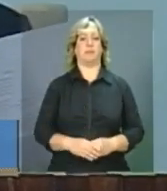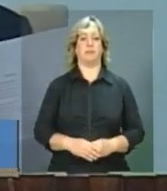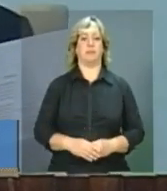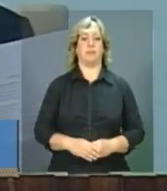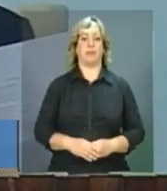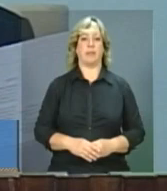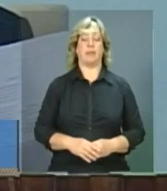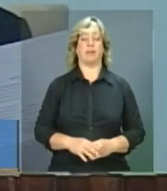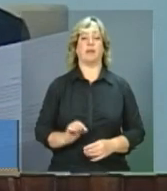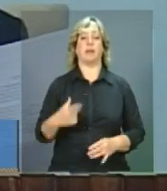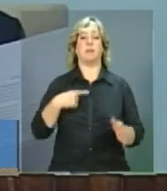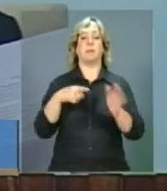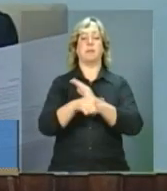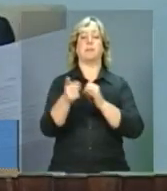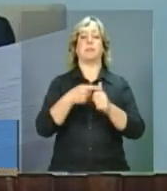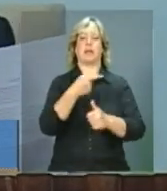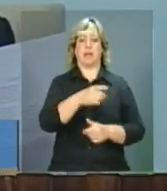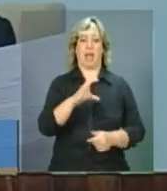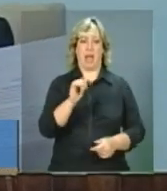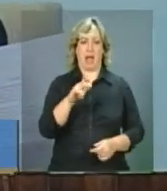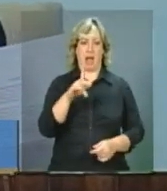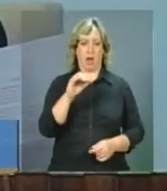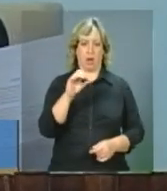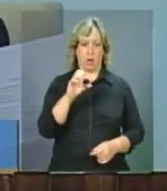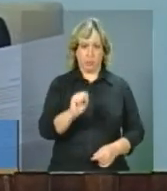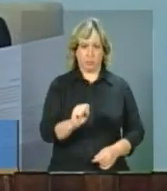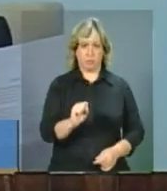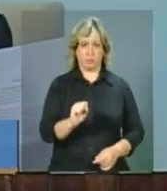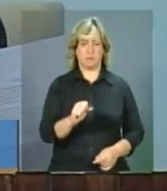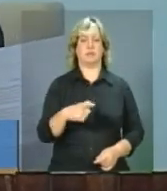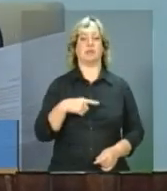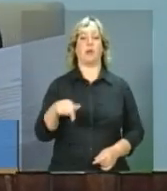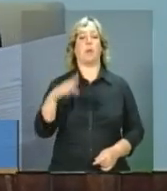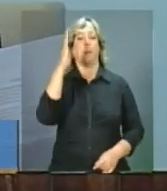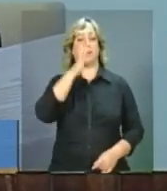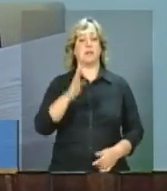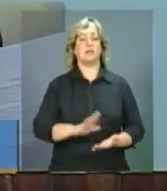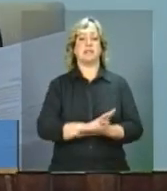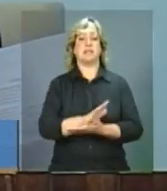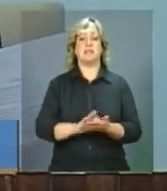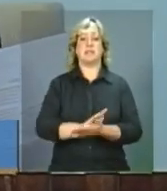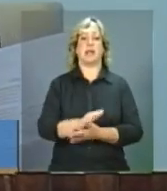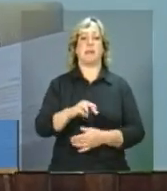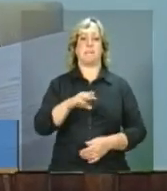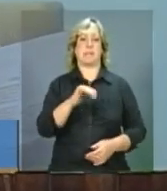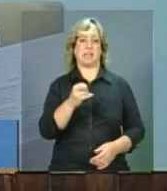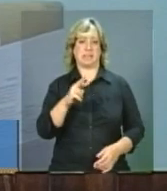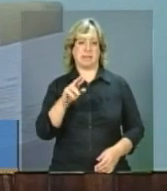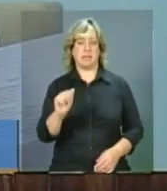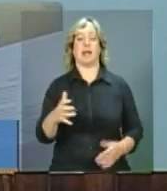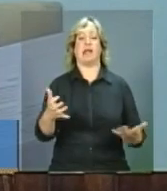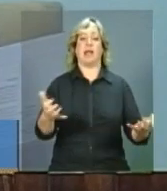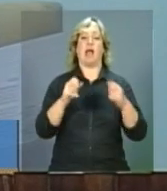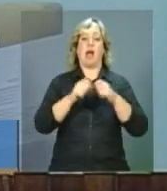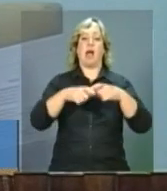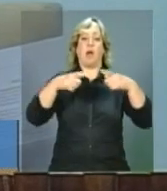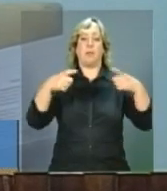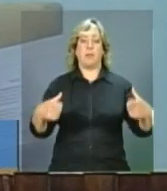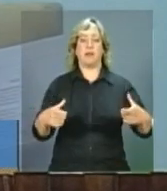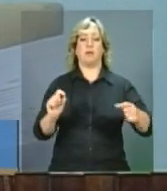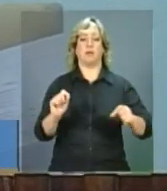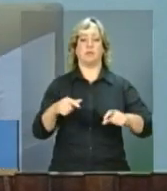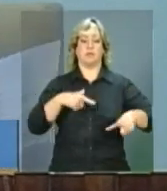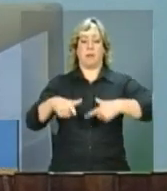Carlos Guedes, o Brasil Sem Miséria quer aumentar a produção dos agricultores familiares que vivem na pobreza